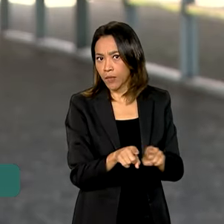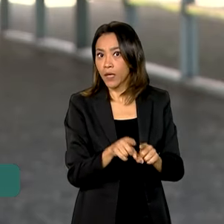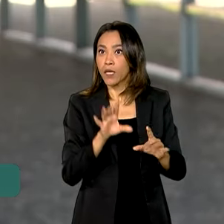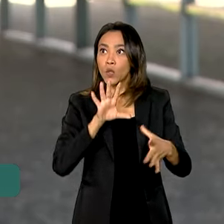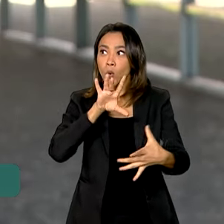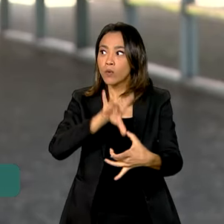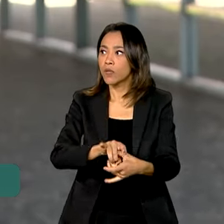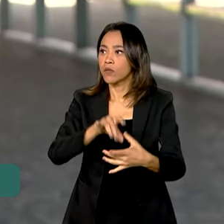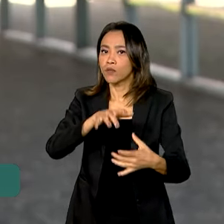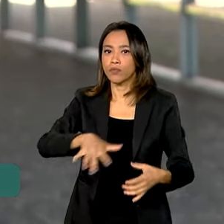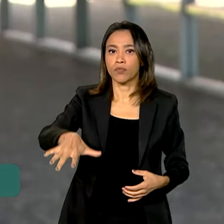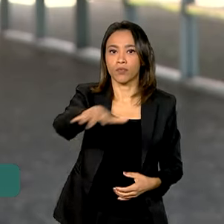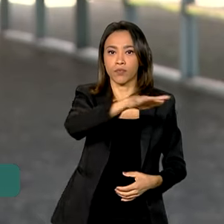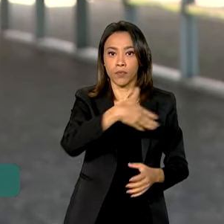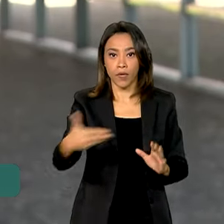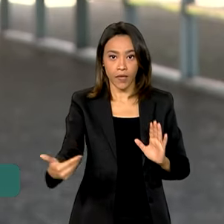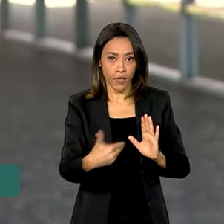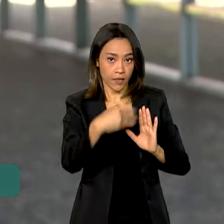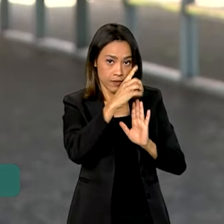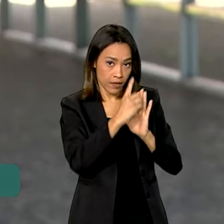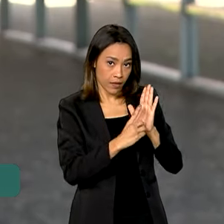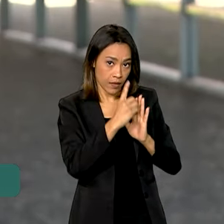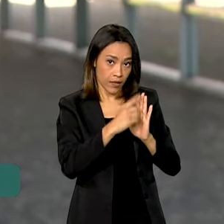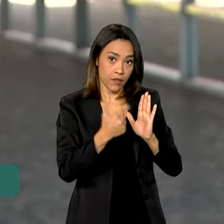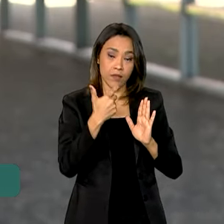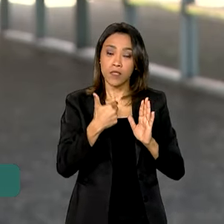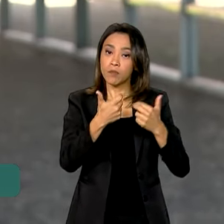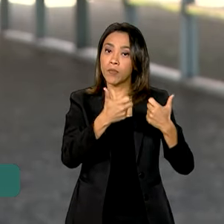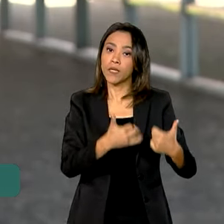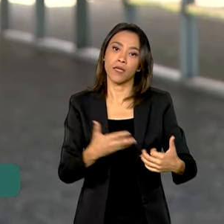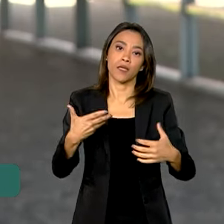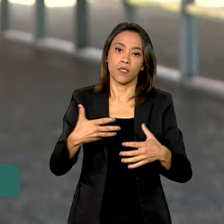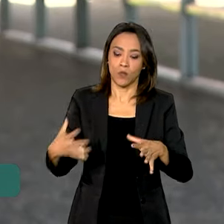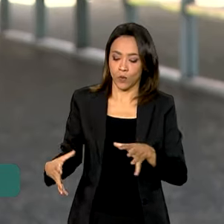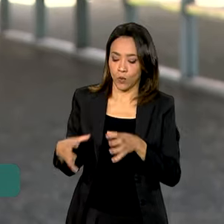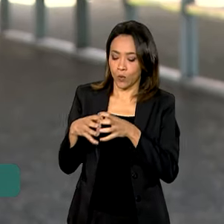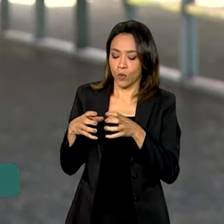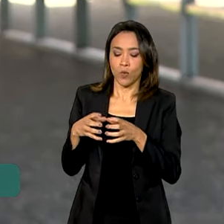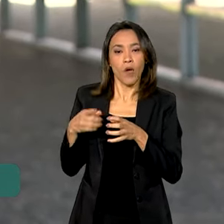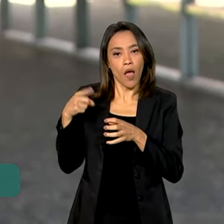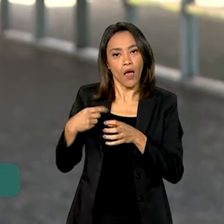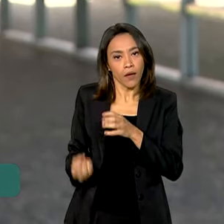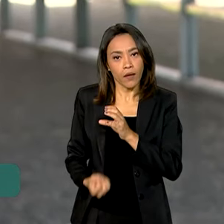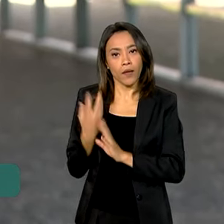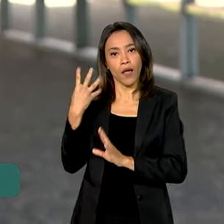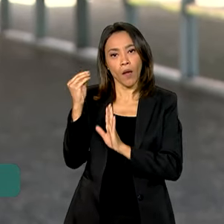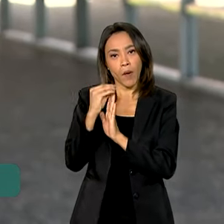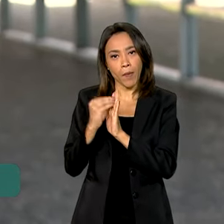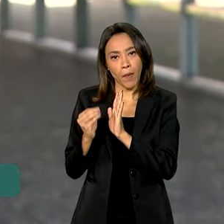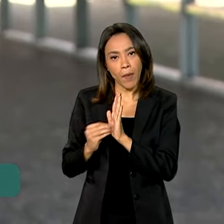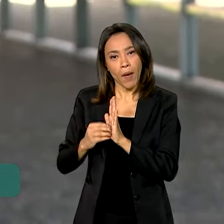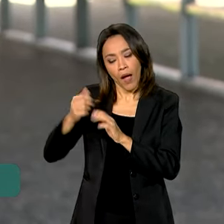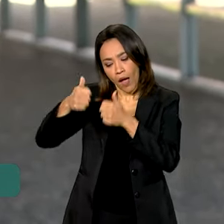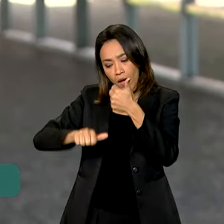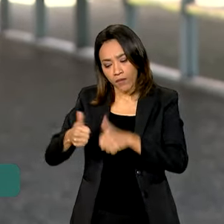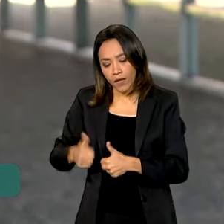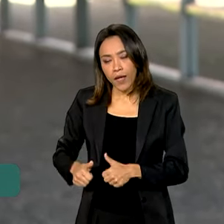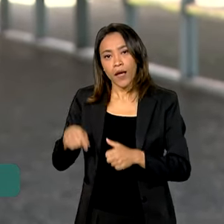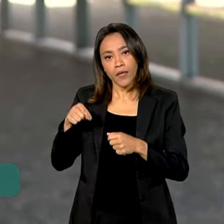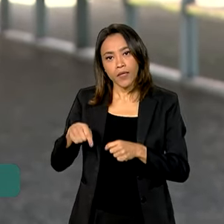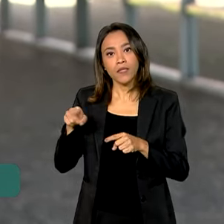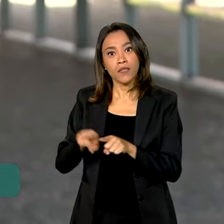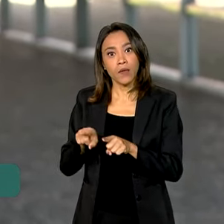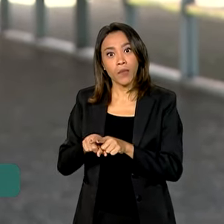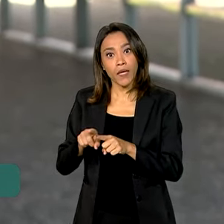ambiental. Esse decreto também fala que esse comitê vai ser responsável por elaborar, revisar e implantar esse plano, além de cuidar da articulação